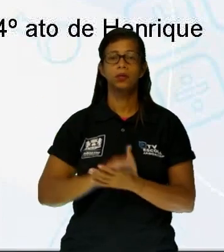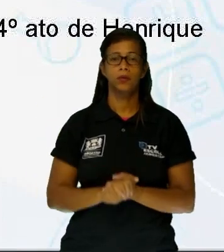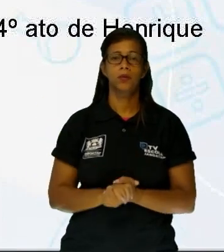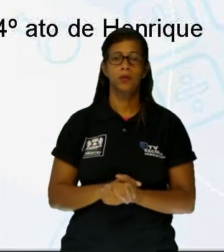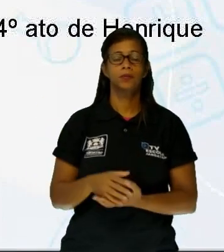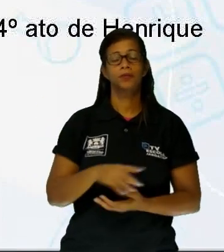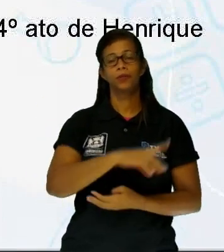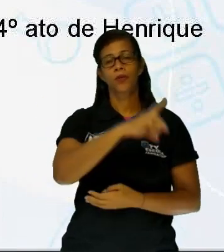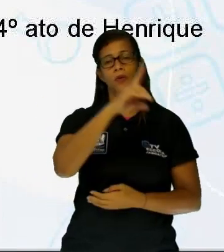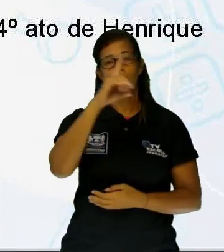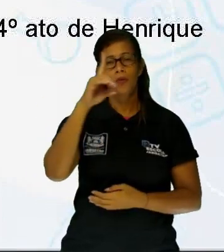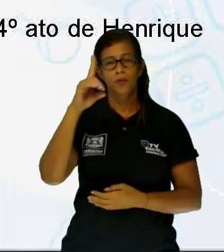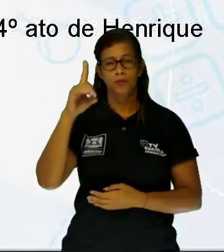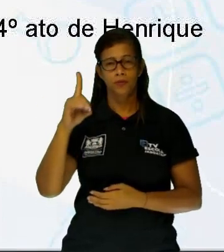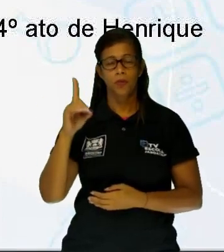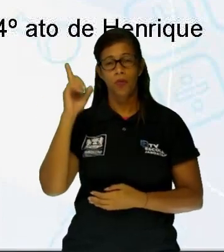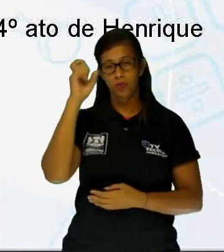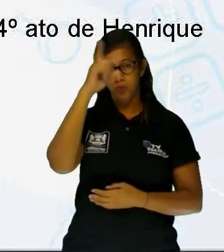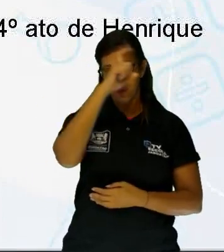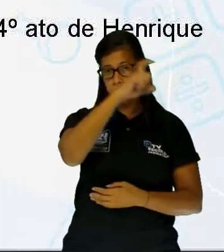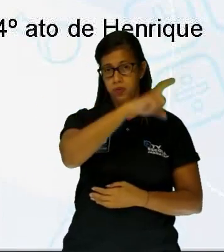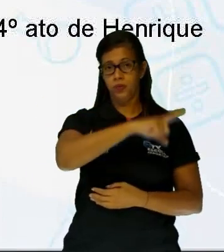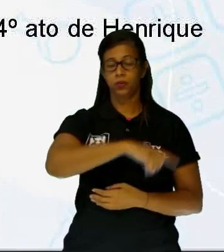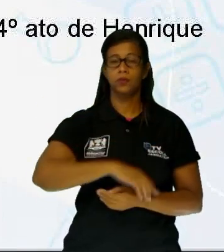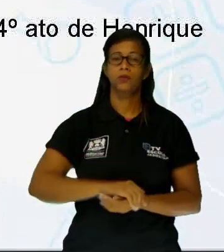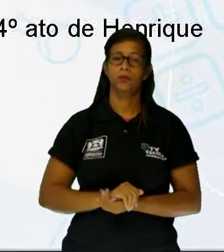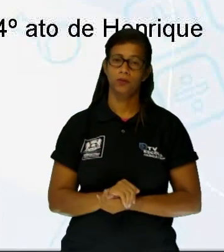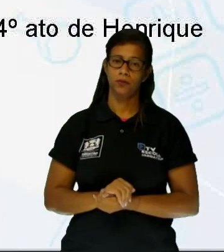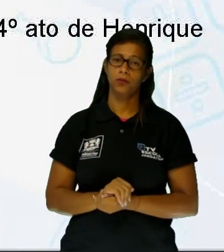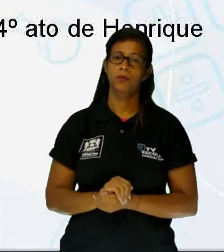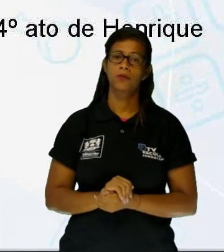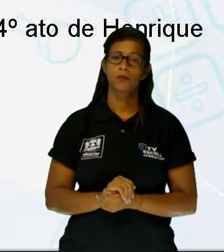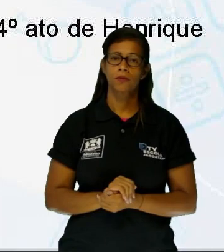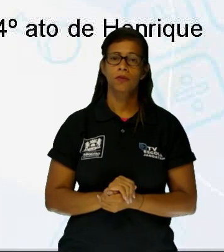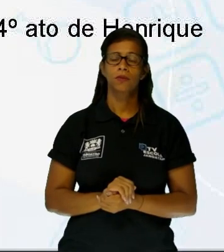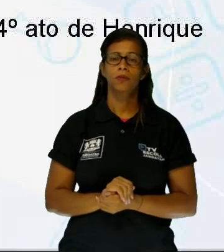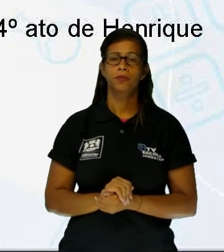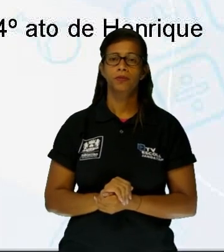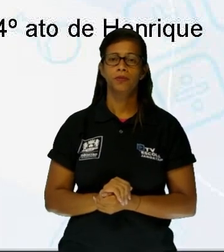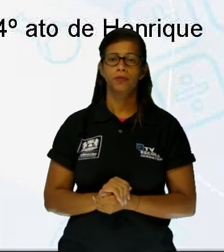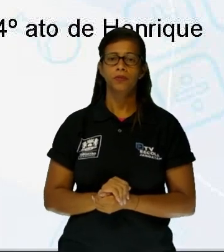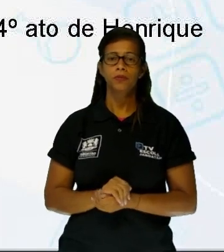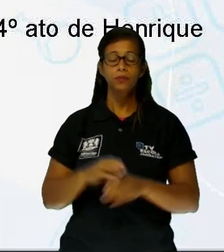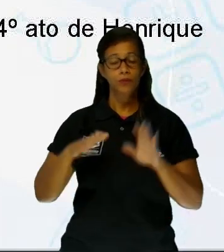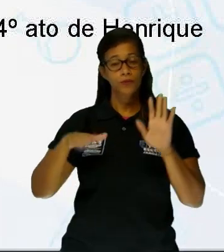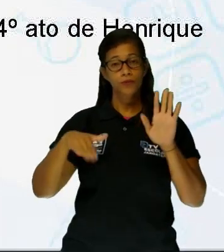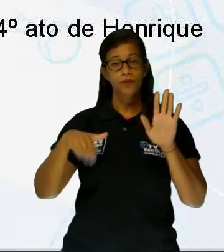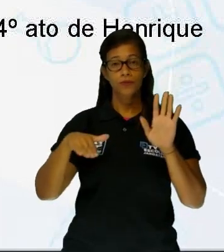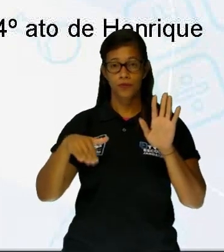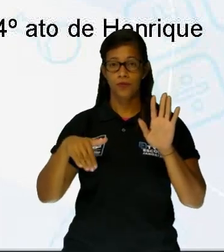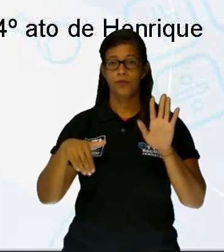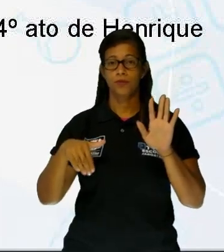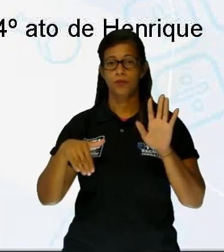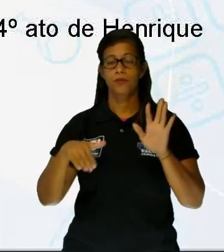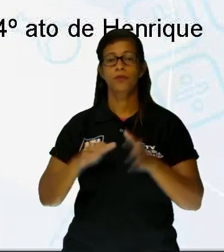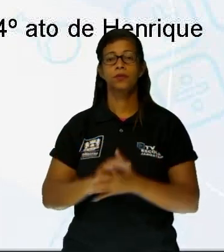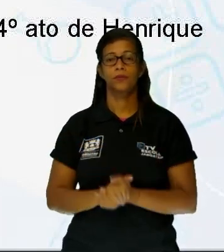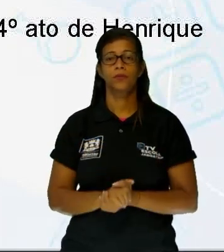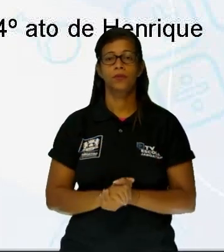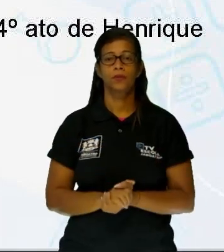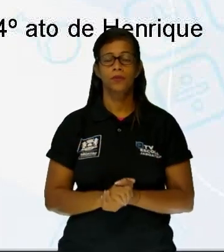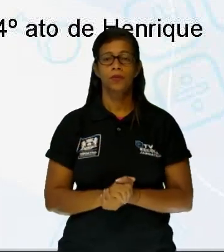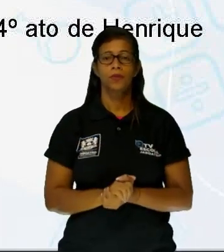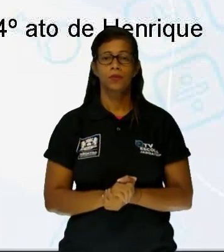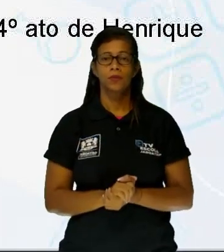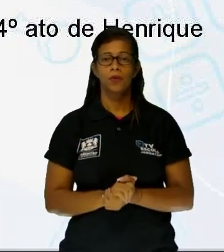aqui, dramática. Então, isso é uma questão de personificação, né? A praia está dramática. A dramatização é